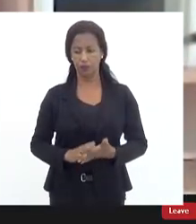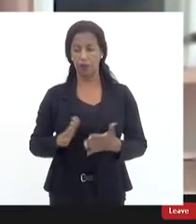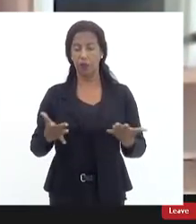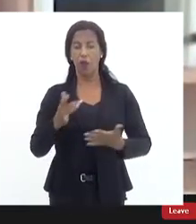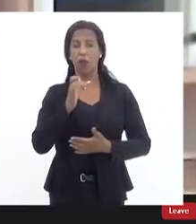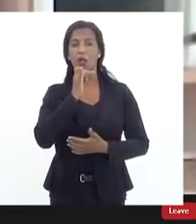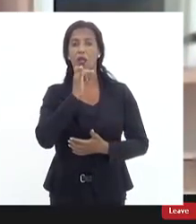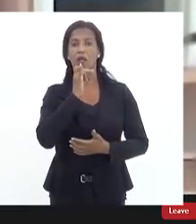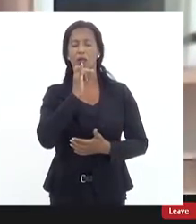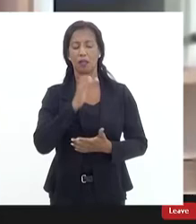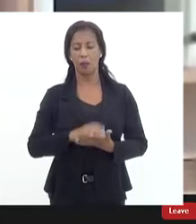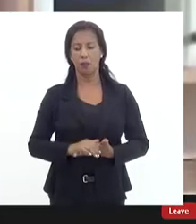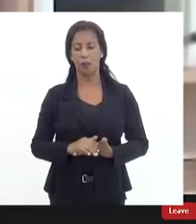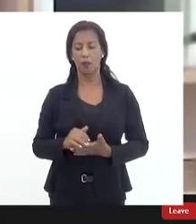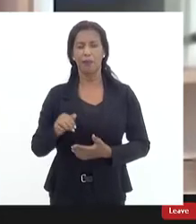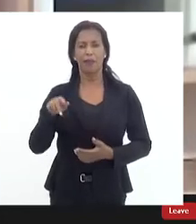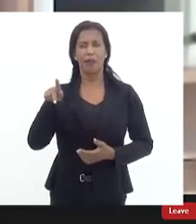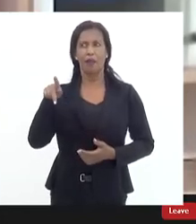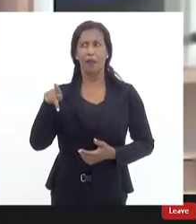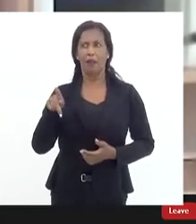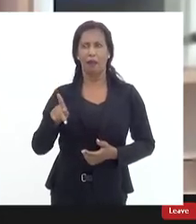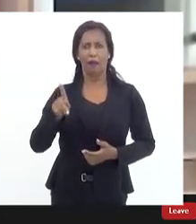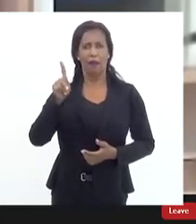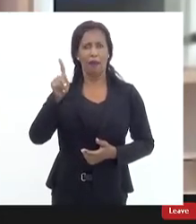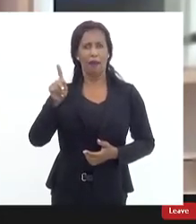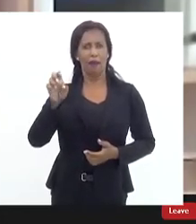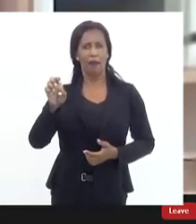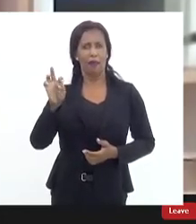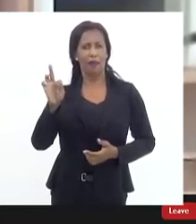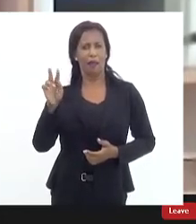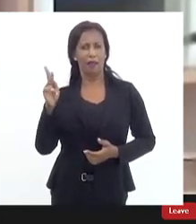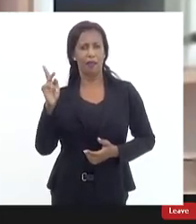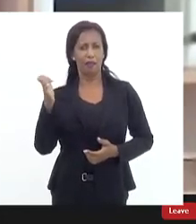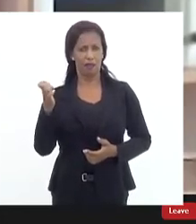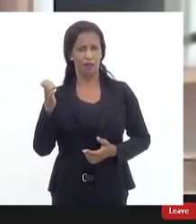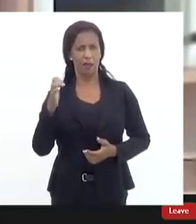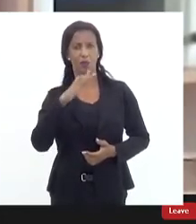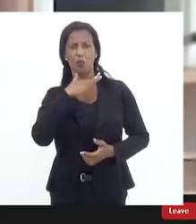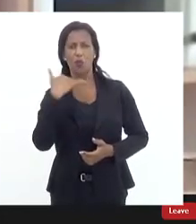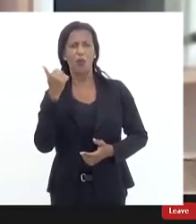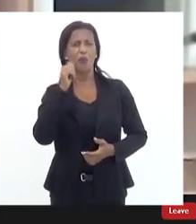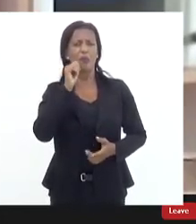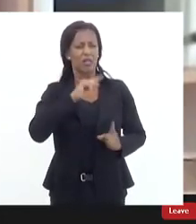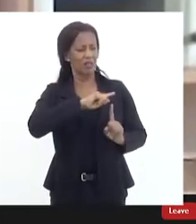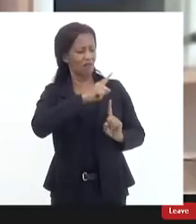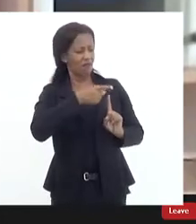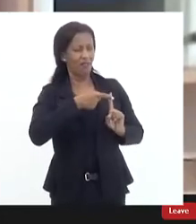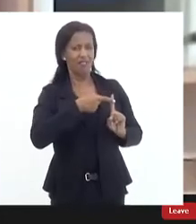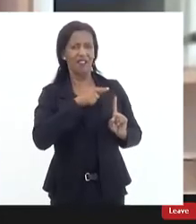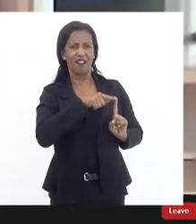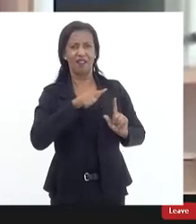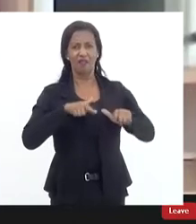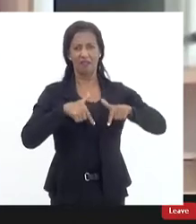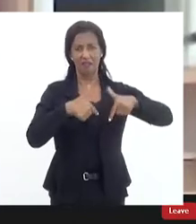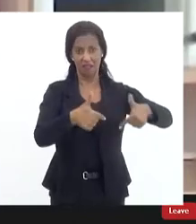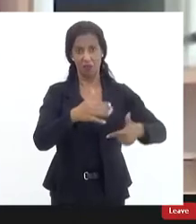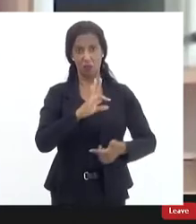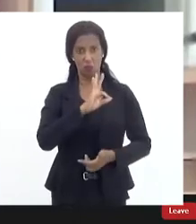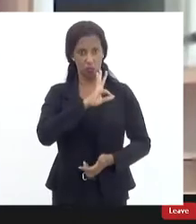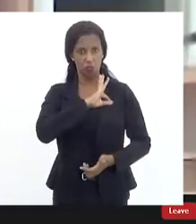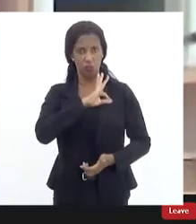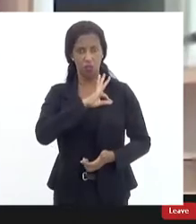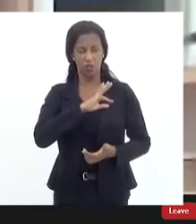exemplo no caso da Kathleen que veio a falecer durante uma uma ação policial